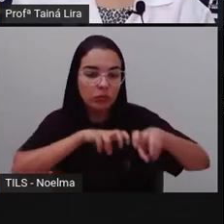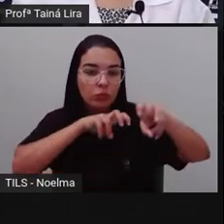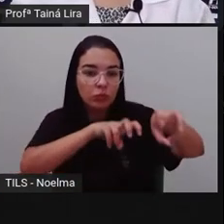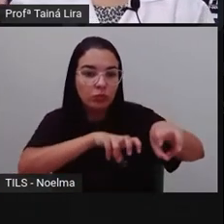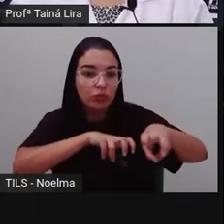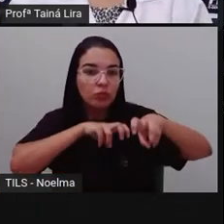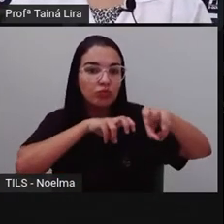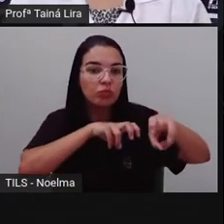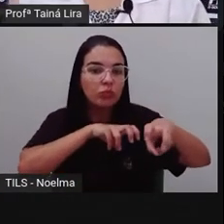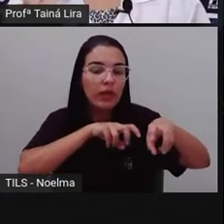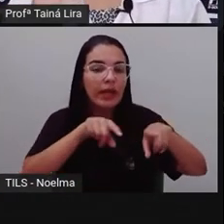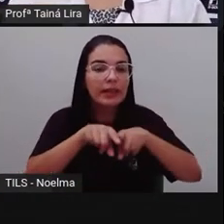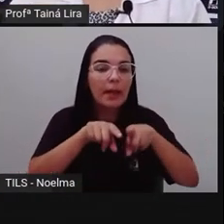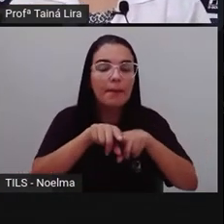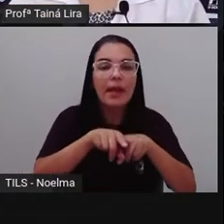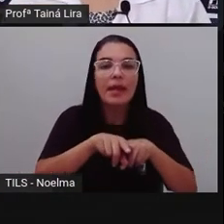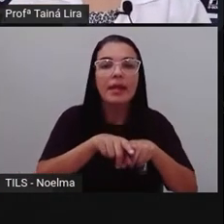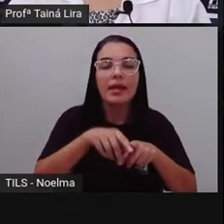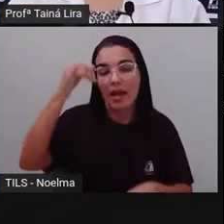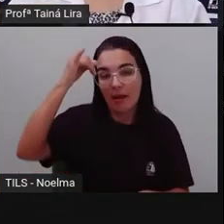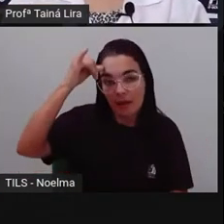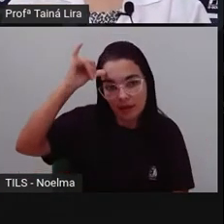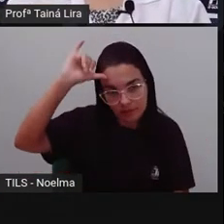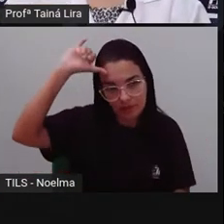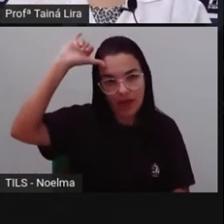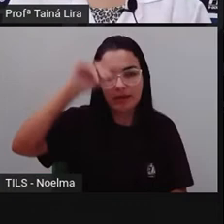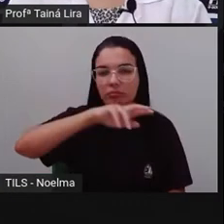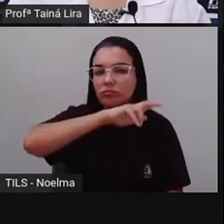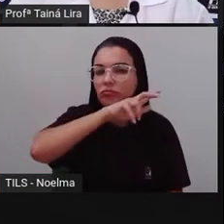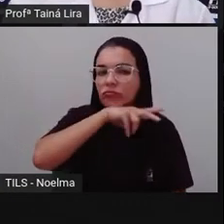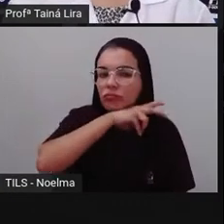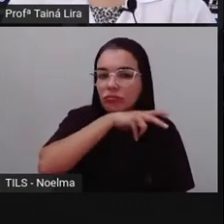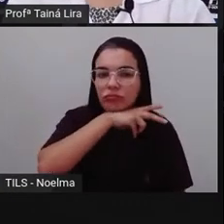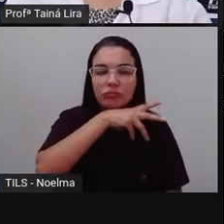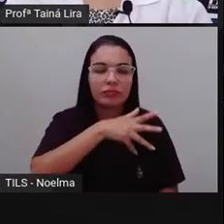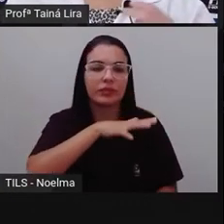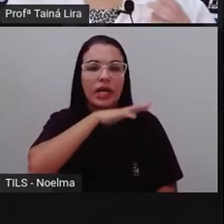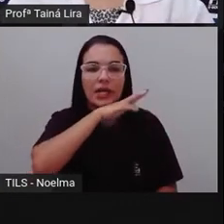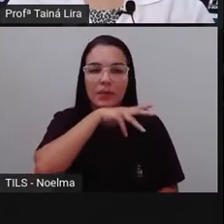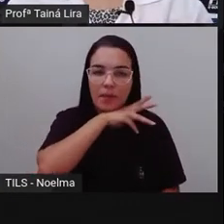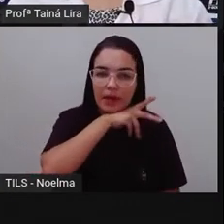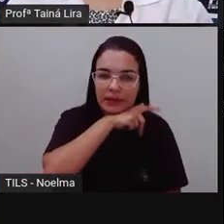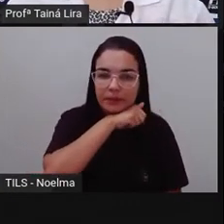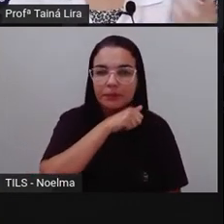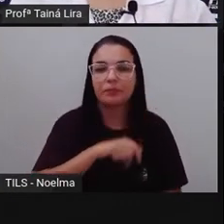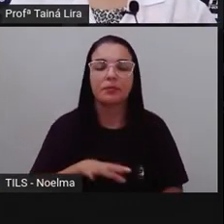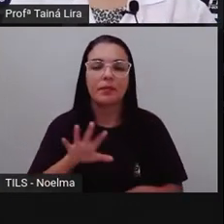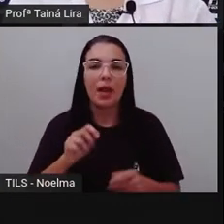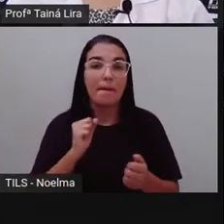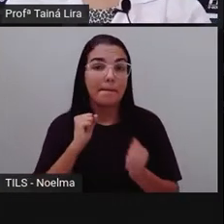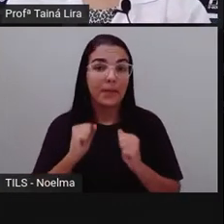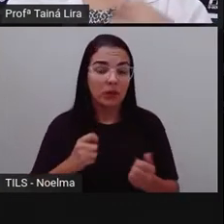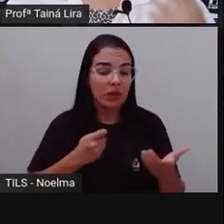a pecuária? É a criação aí de alguns animais, tá bom? Então, eles podem vender esses